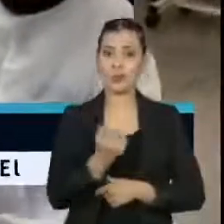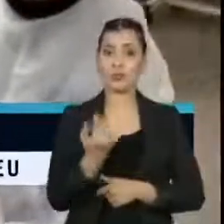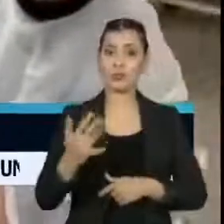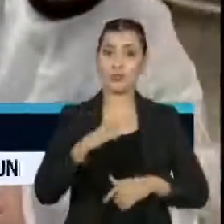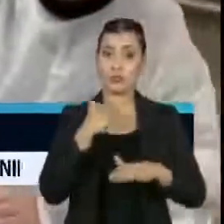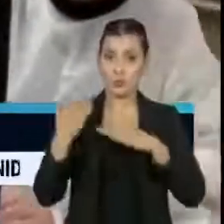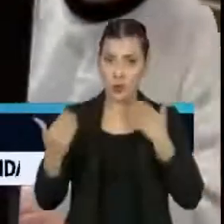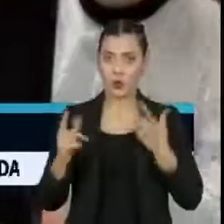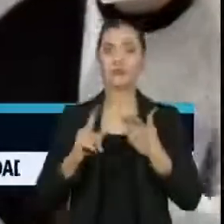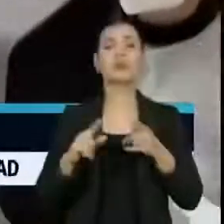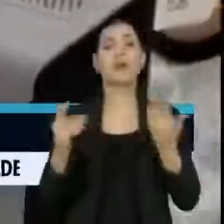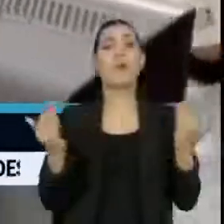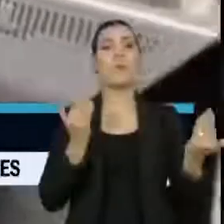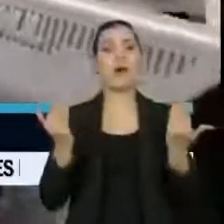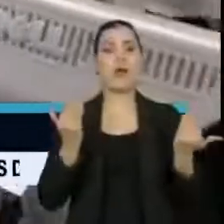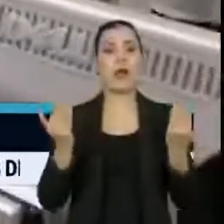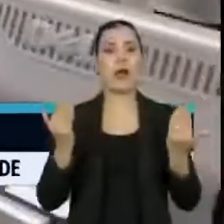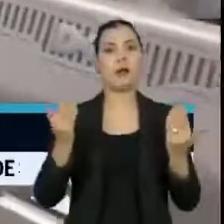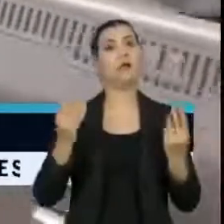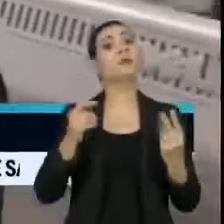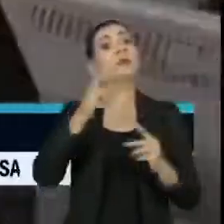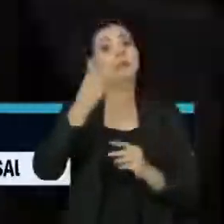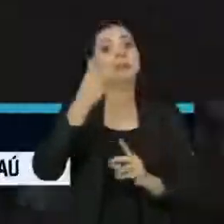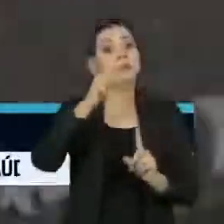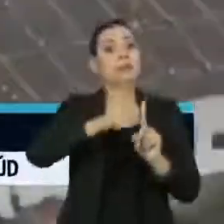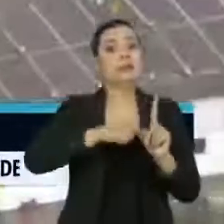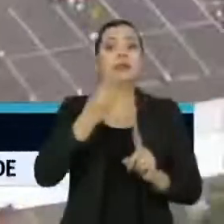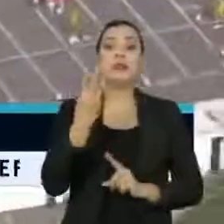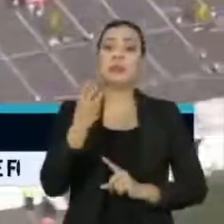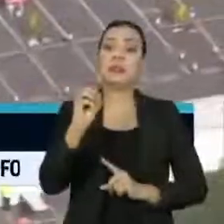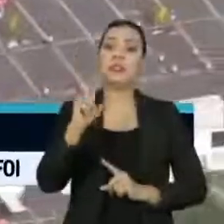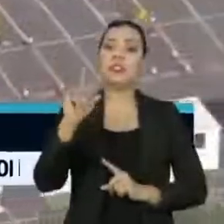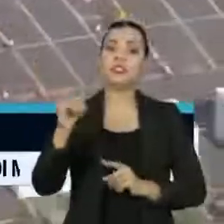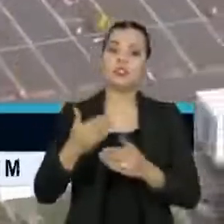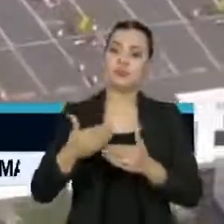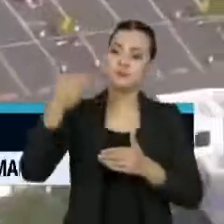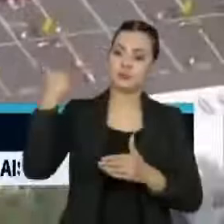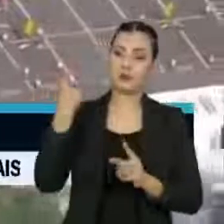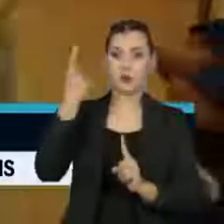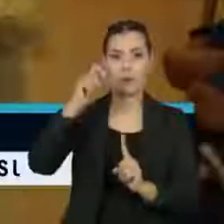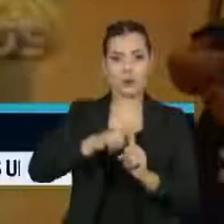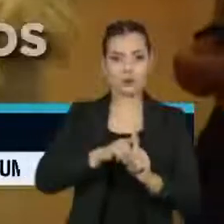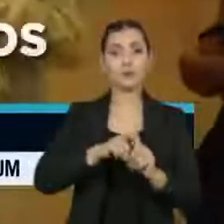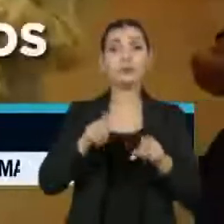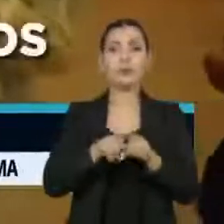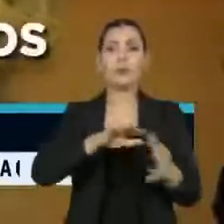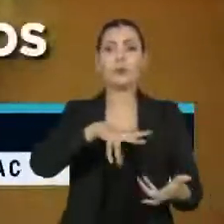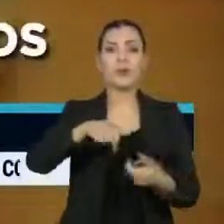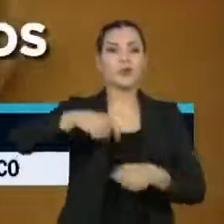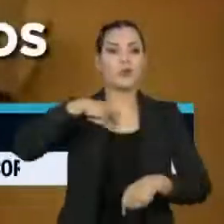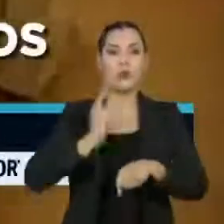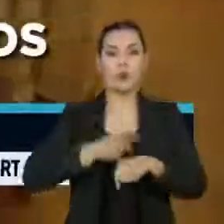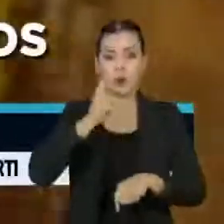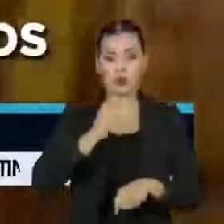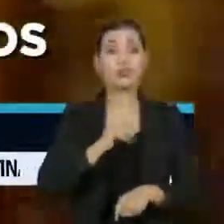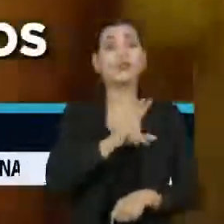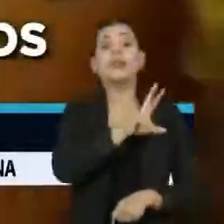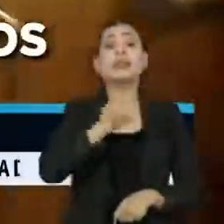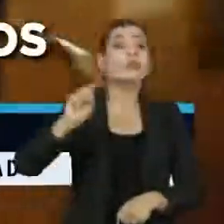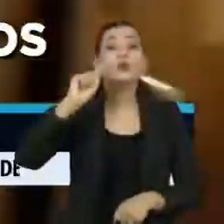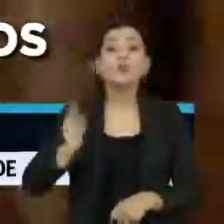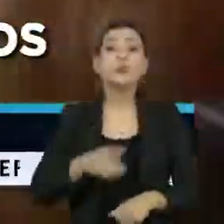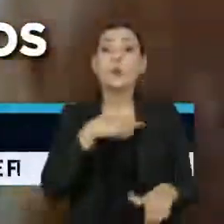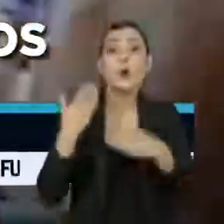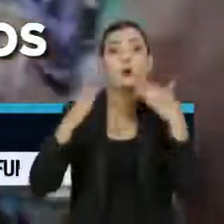número de óbitos em relação aos últimos 30 dias. Já o mundo bateu um novo recorde, com mais de meio milhão de novos